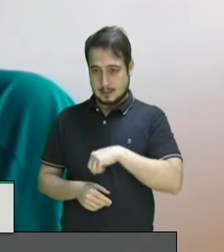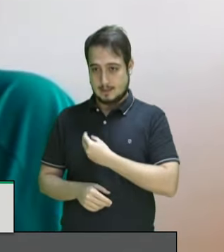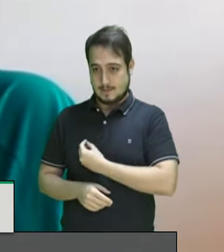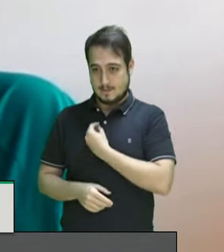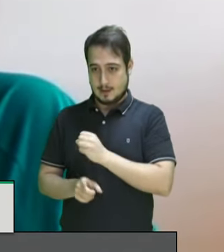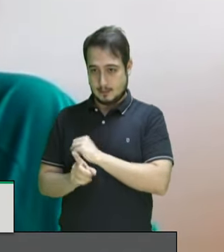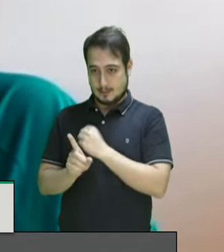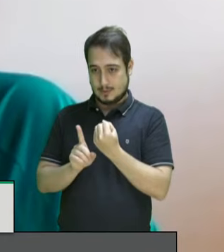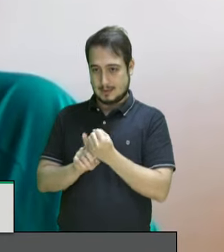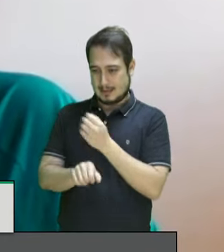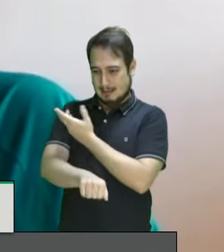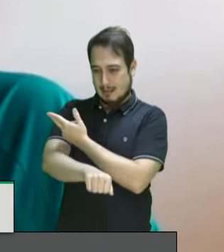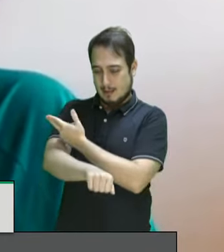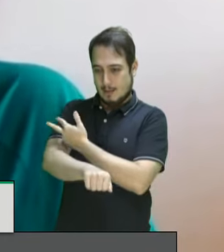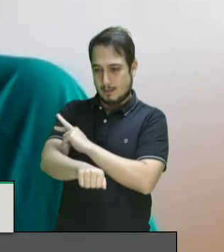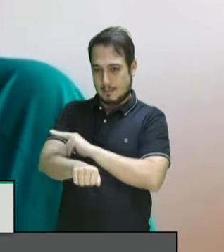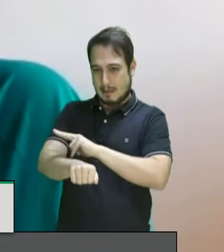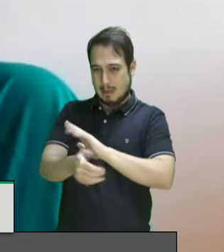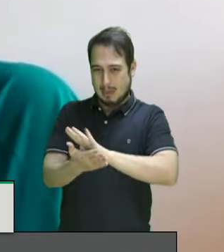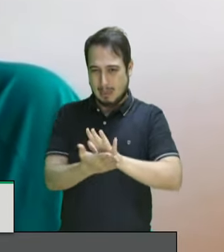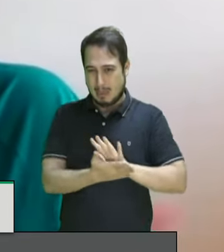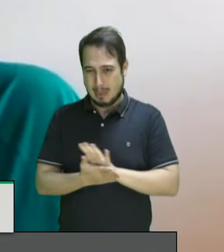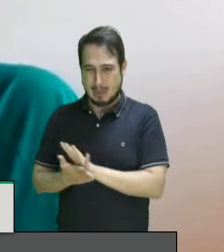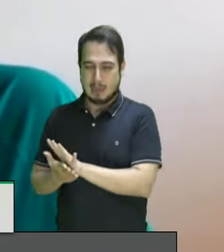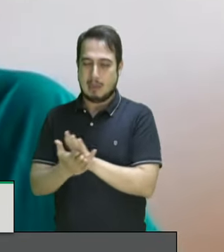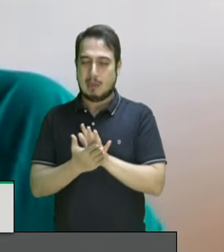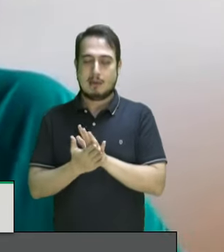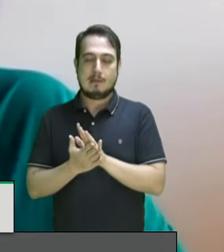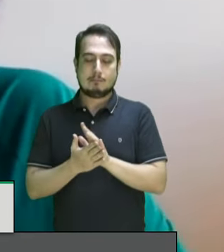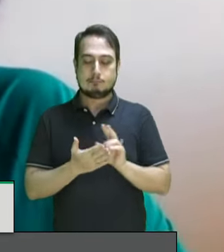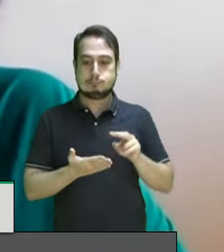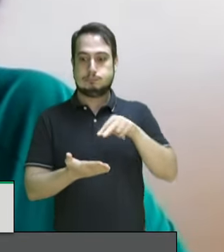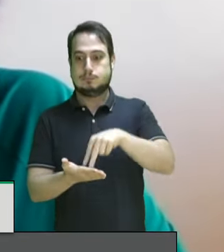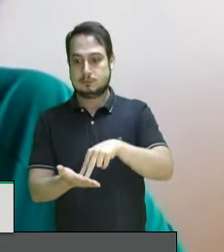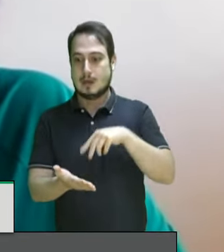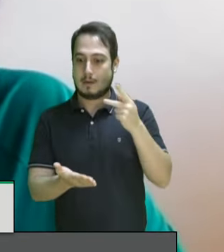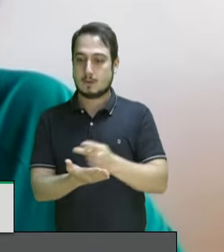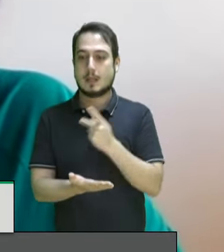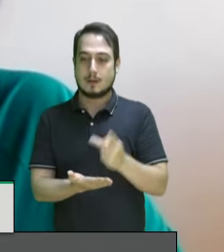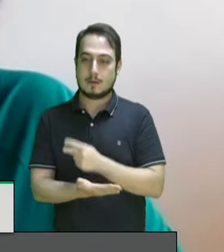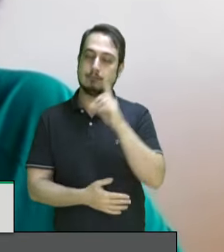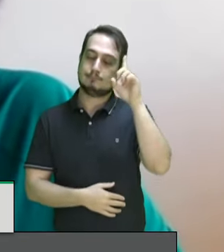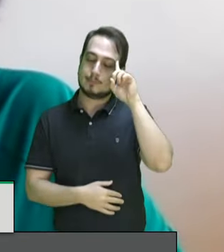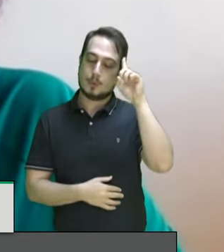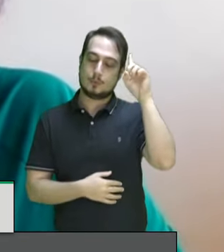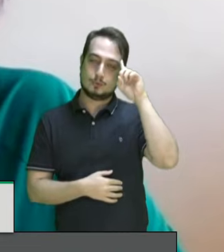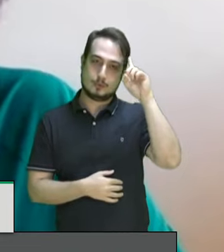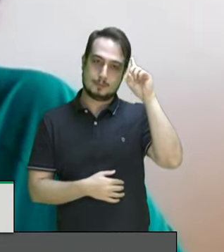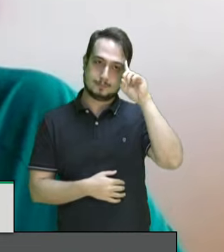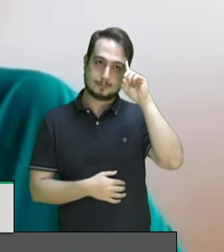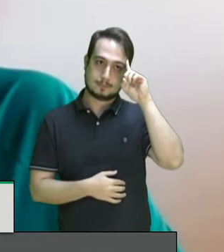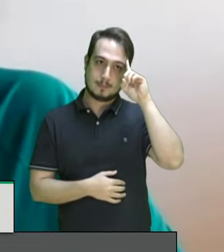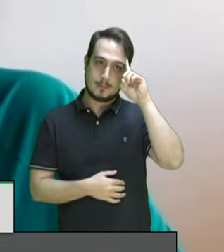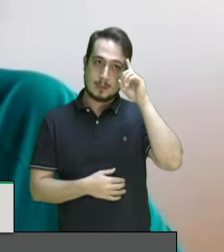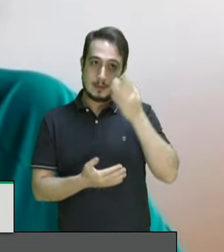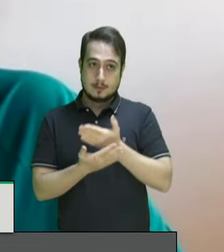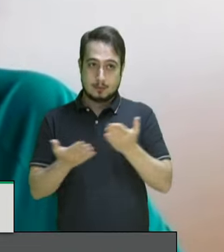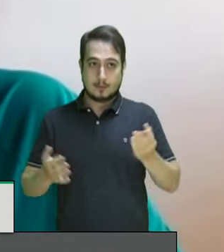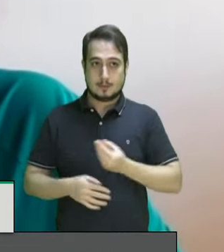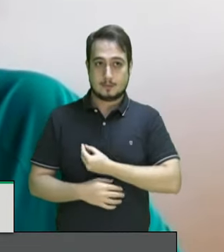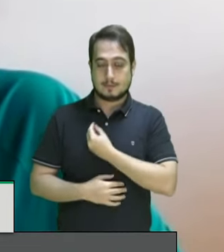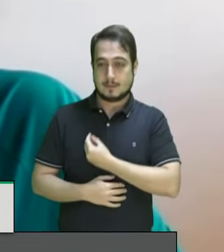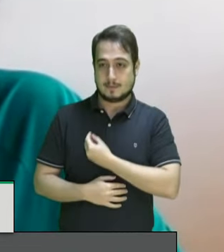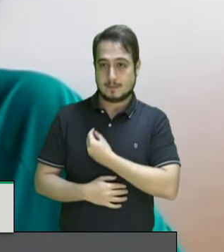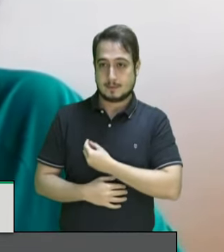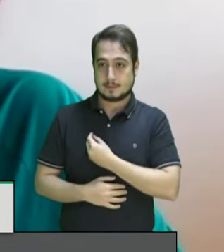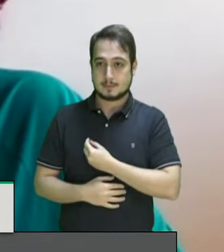nós não temos nenhuma dúvida, isso pula, pula na nossa frente todos os dias, pula na nossa frente. E nós vivemos uma sociedade com muito